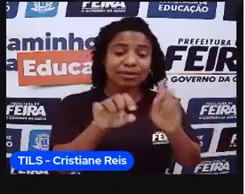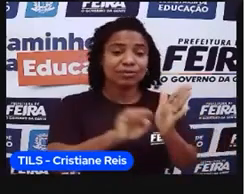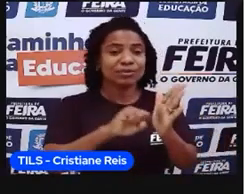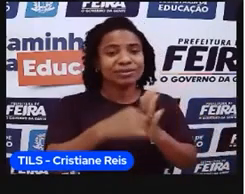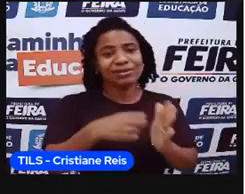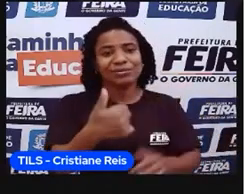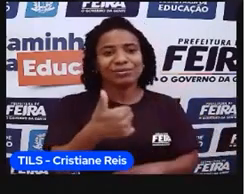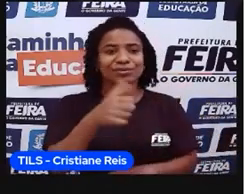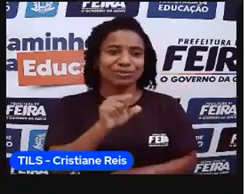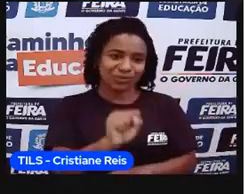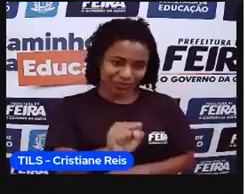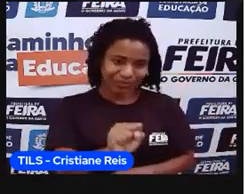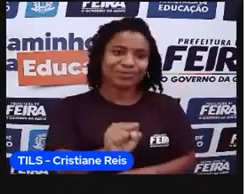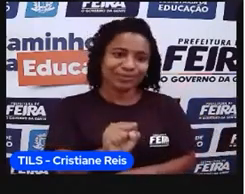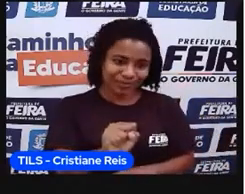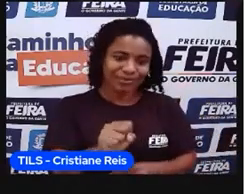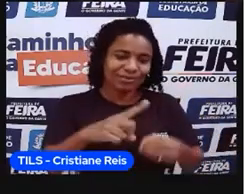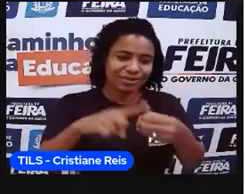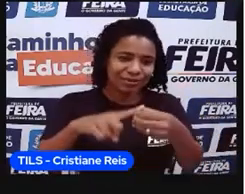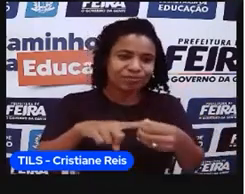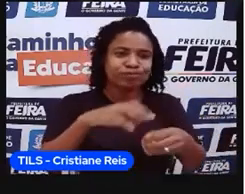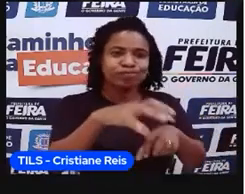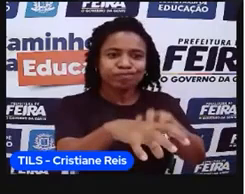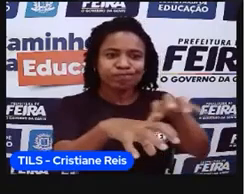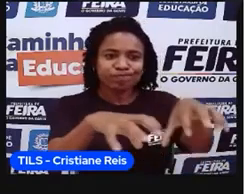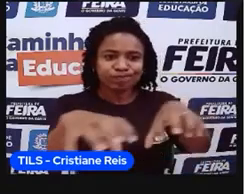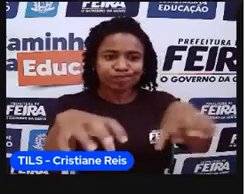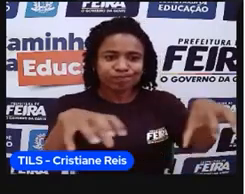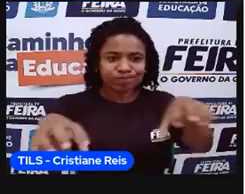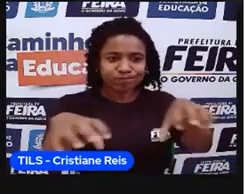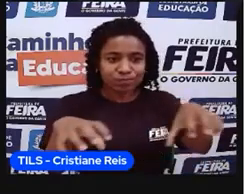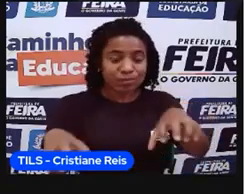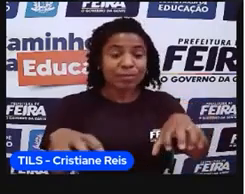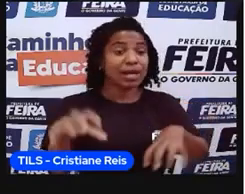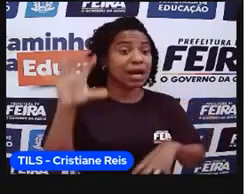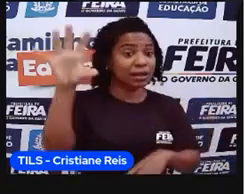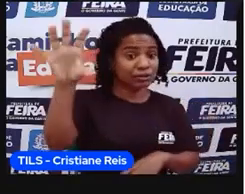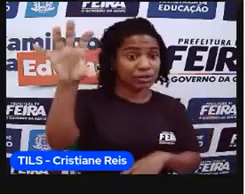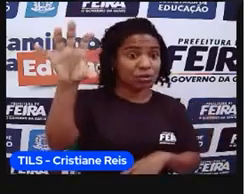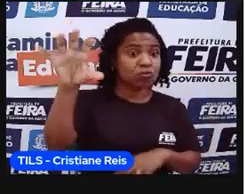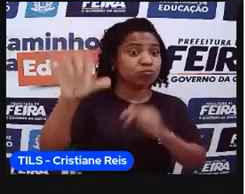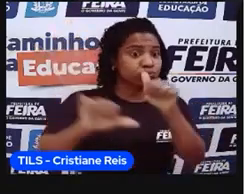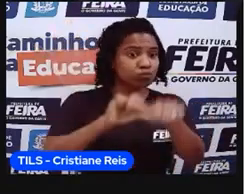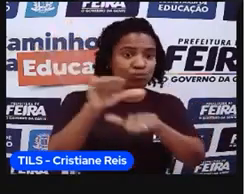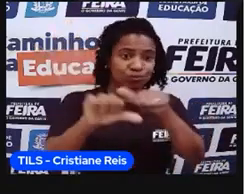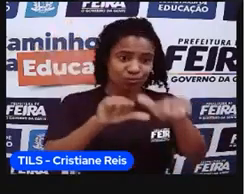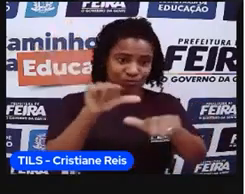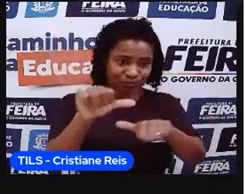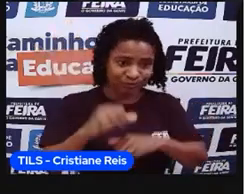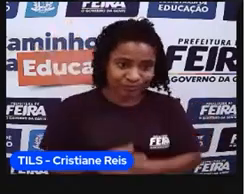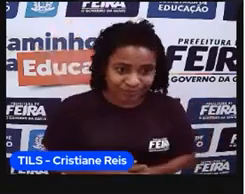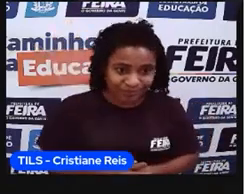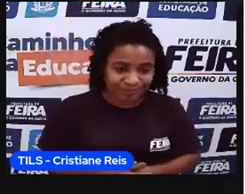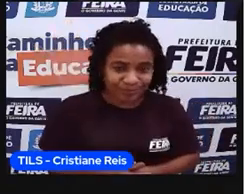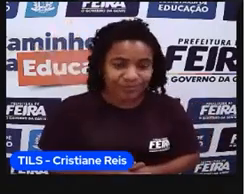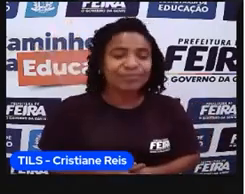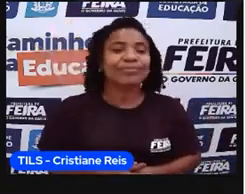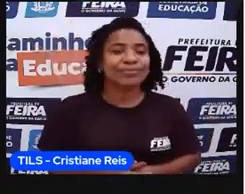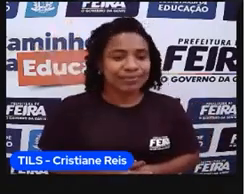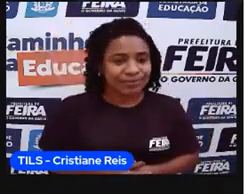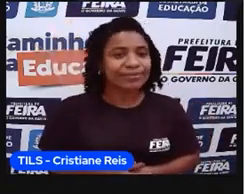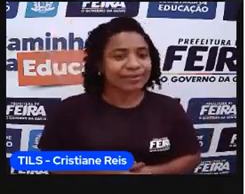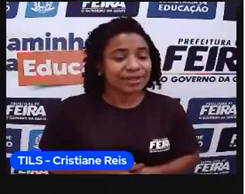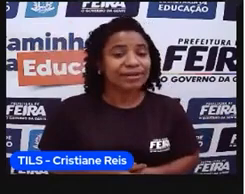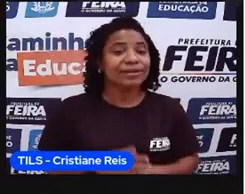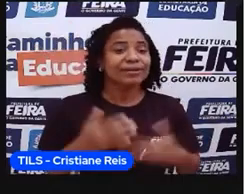segunda interiorização. Só que aqui agora já era em outra região do território brasileiro, né? E, diga-se de passagem, foi assim